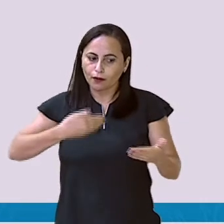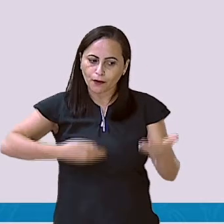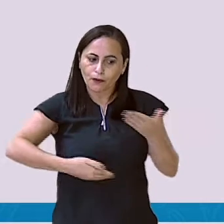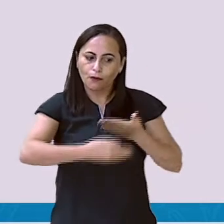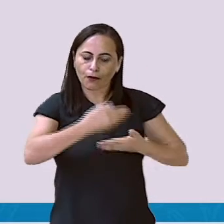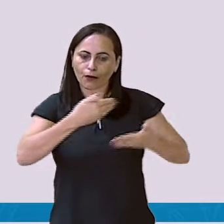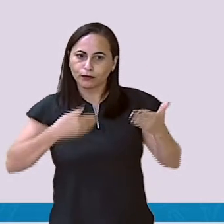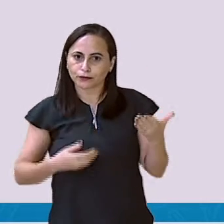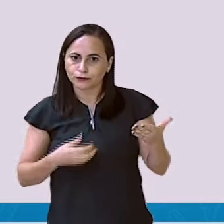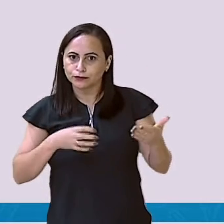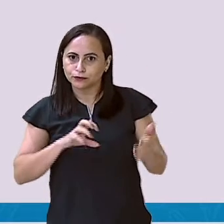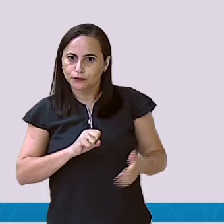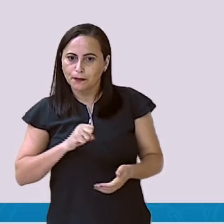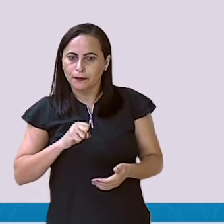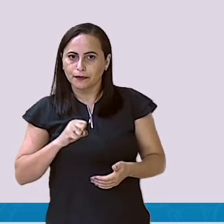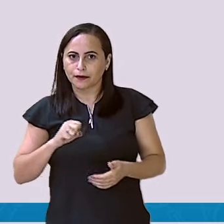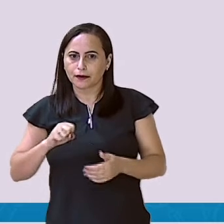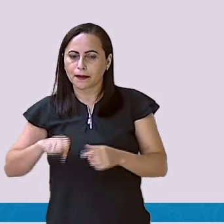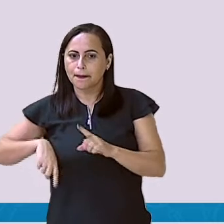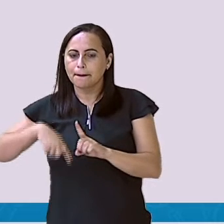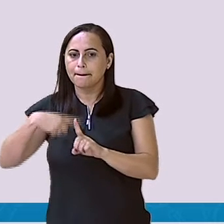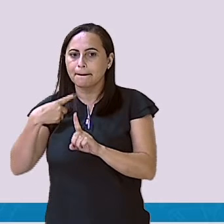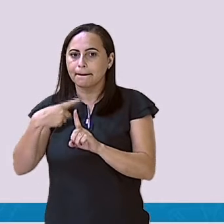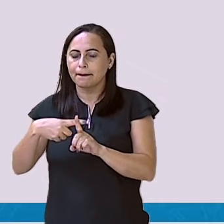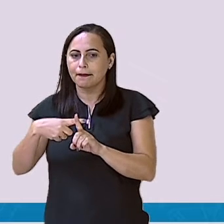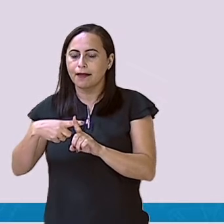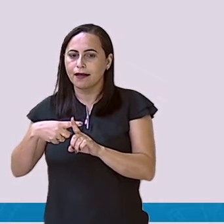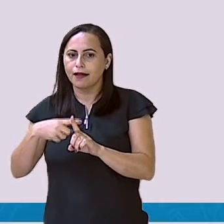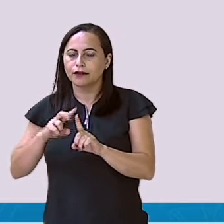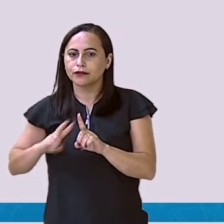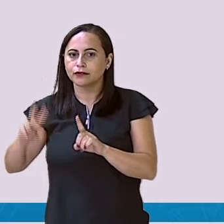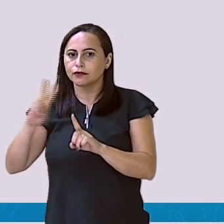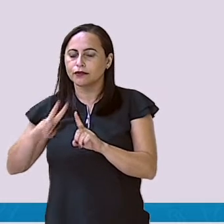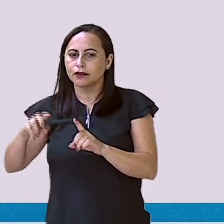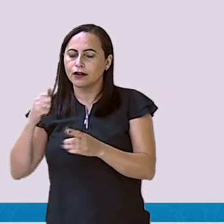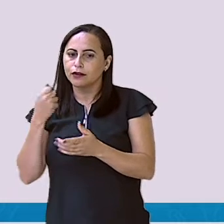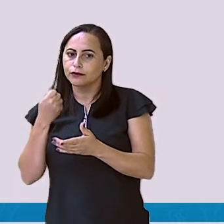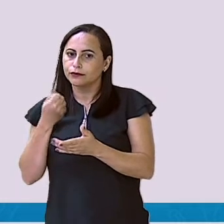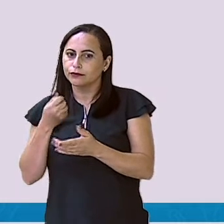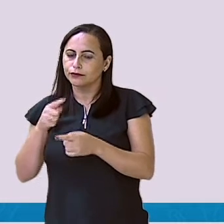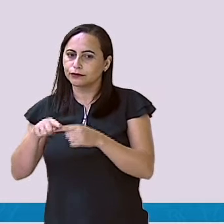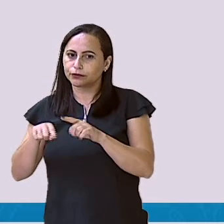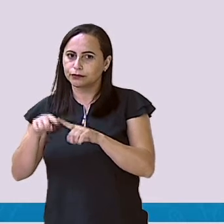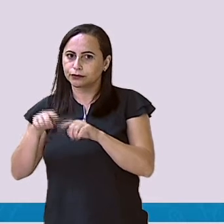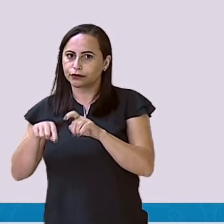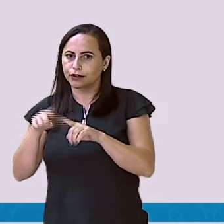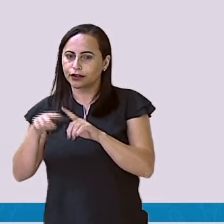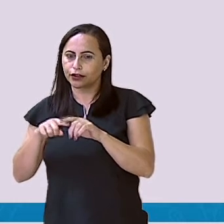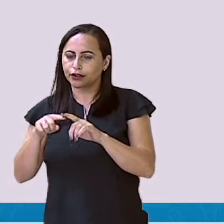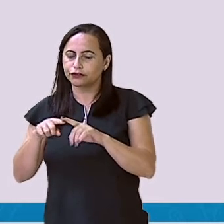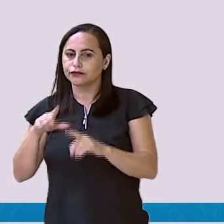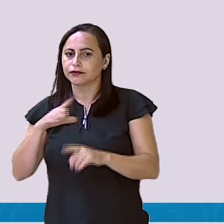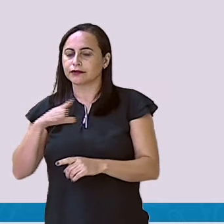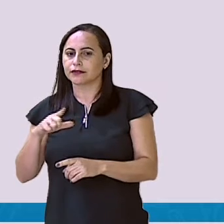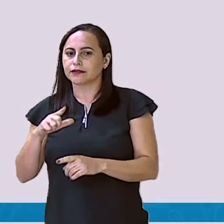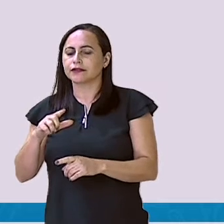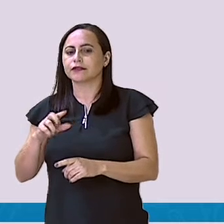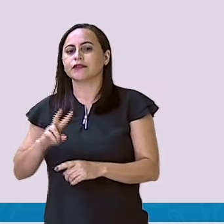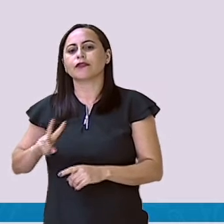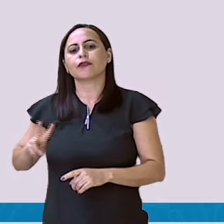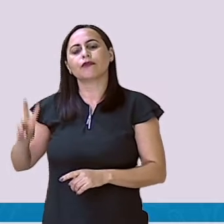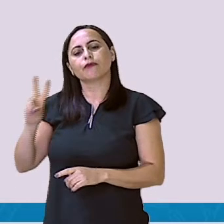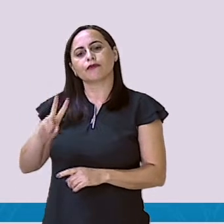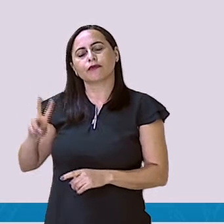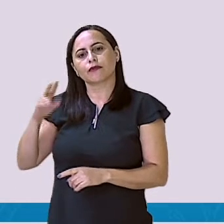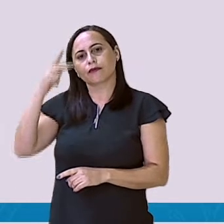aumentar o valor da compra e ter o resultado do dinheiro do cliente. Por que